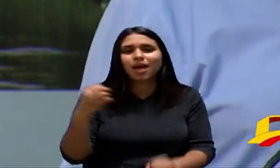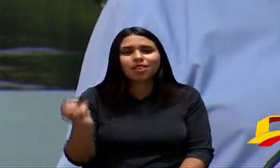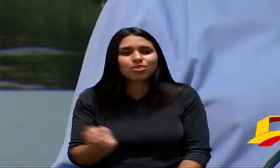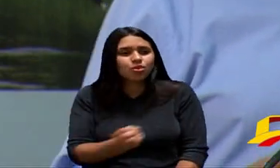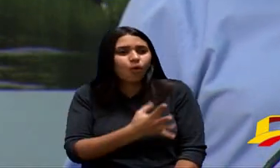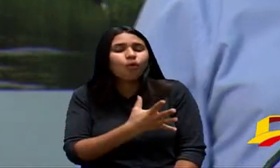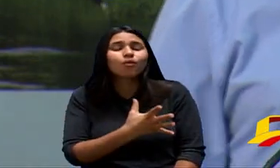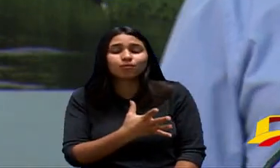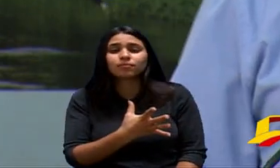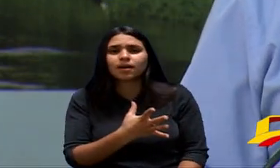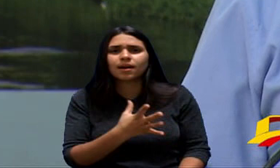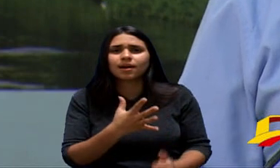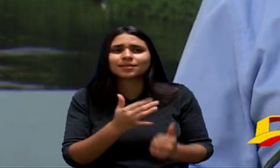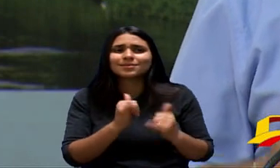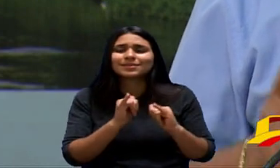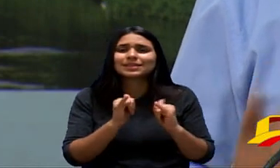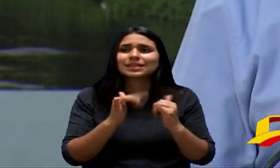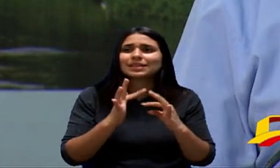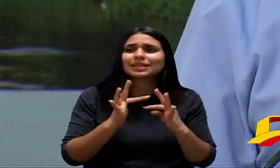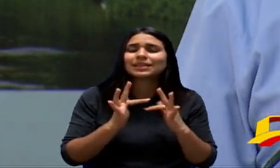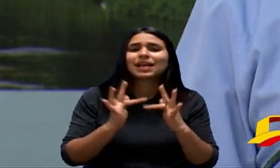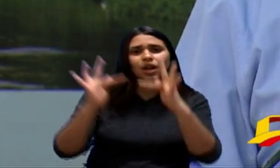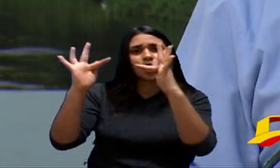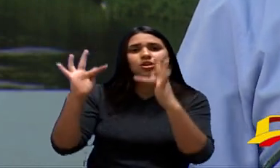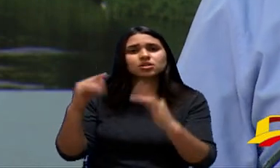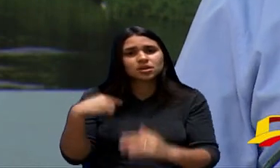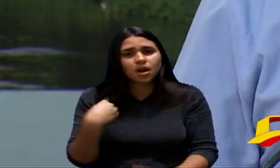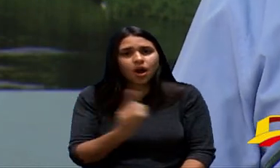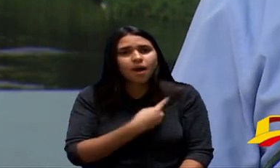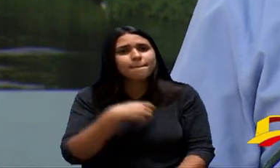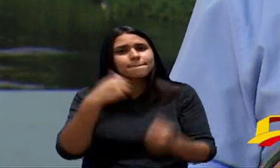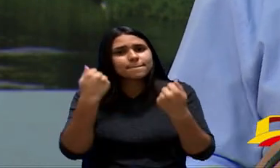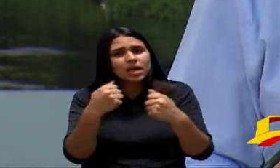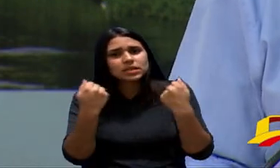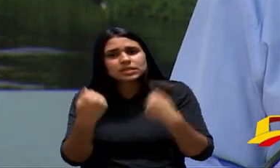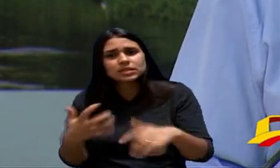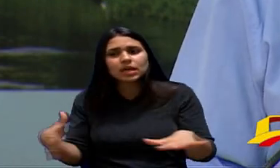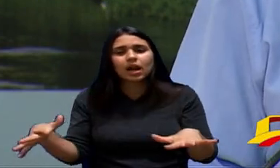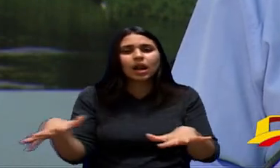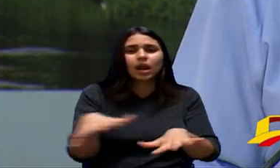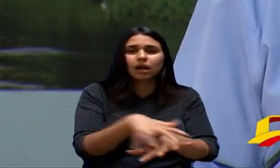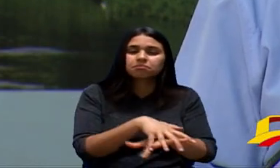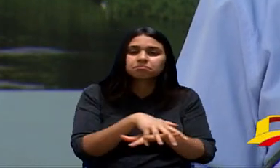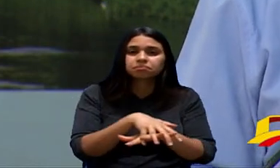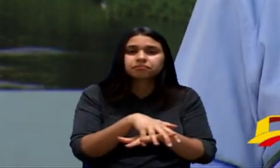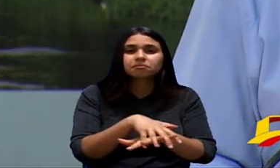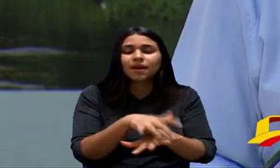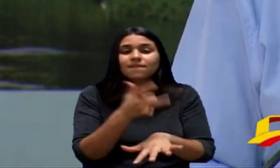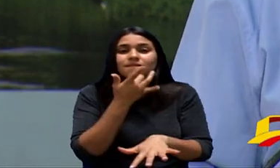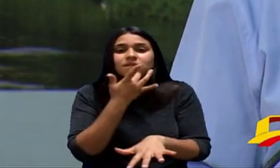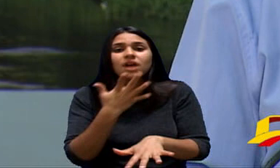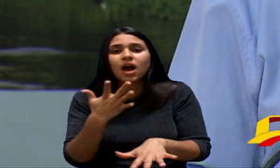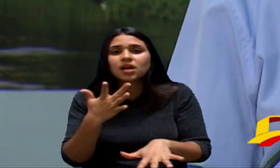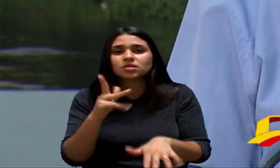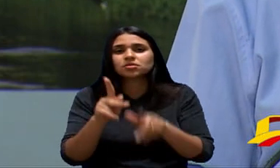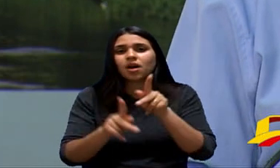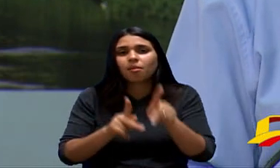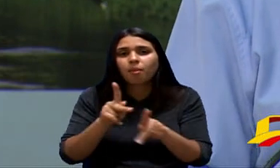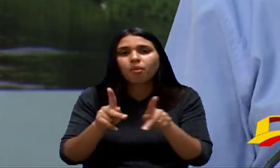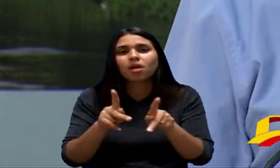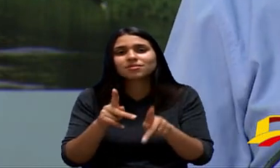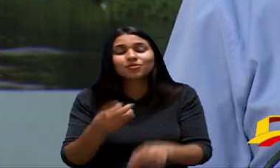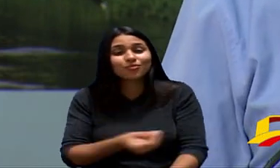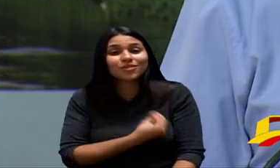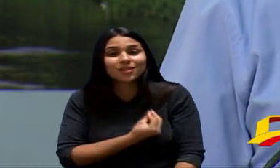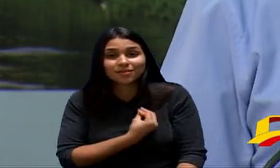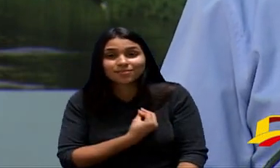Tecnologia Para Nós Ela Tem Que Ser Inclusiva Ela Tem Que Vim Para Facilitar A Vida Da População Para Melhorar A População